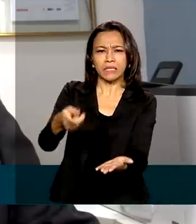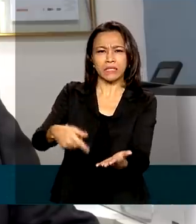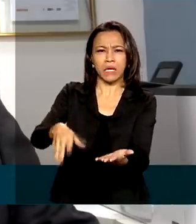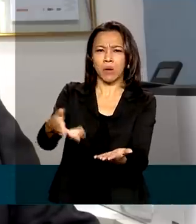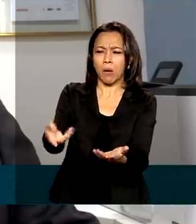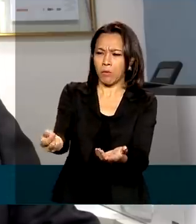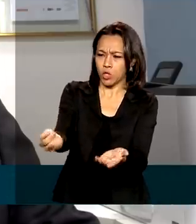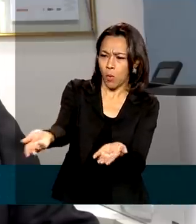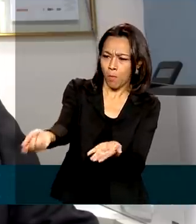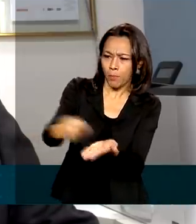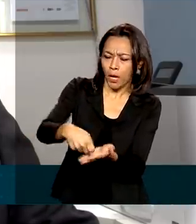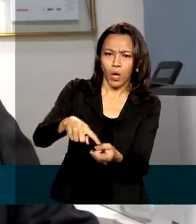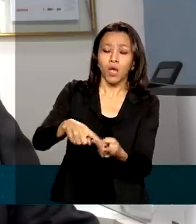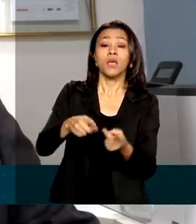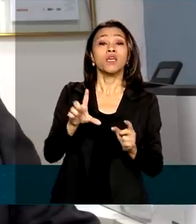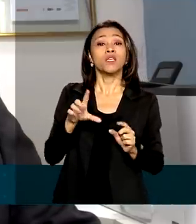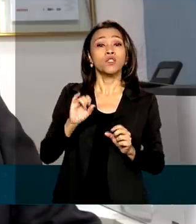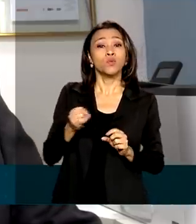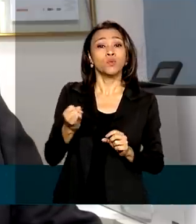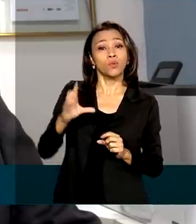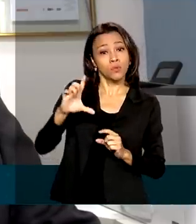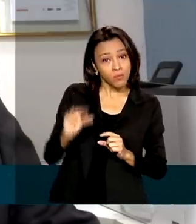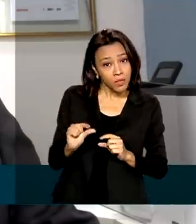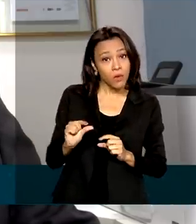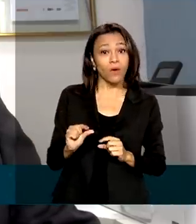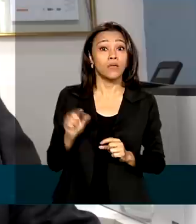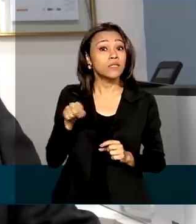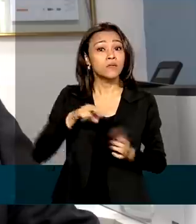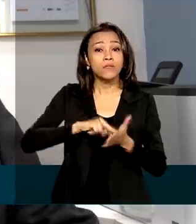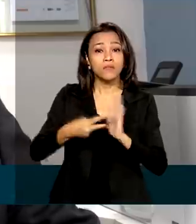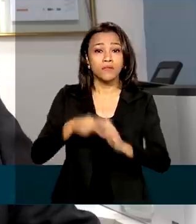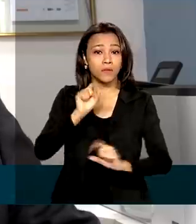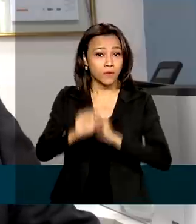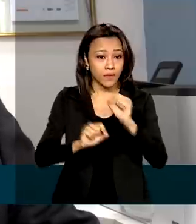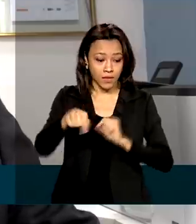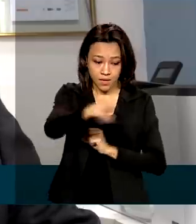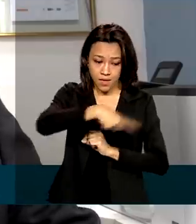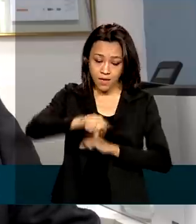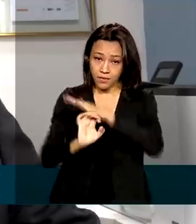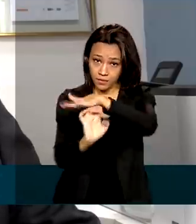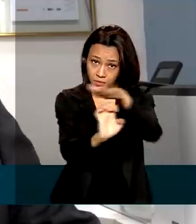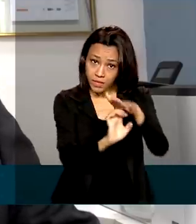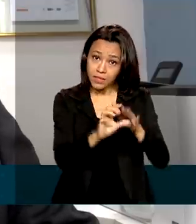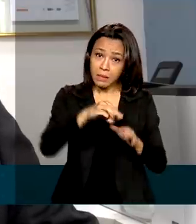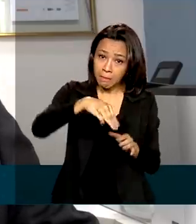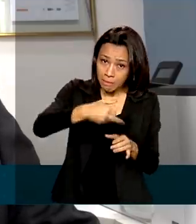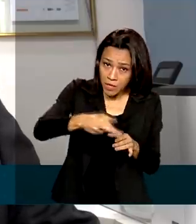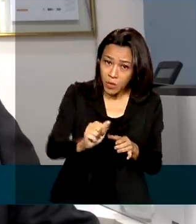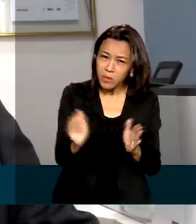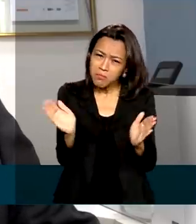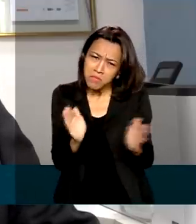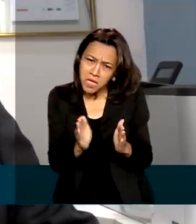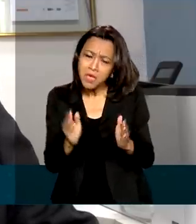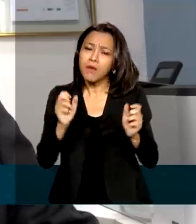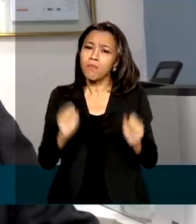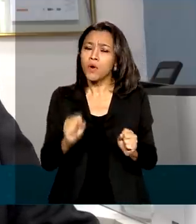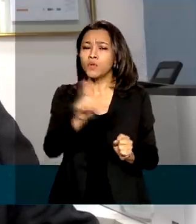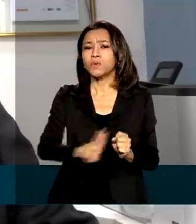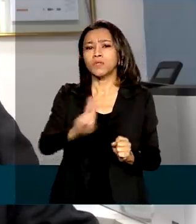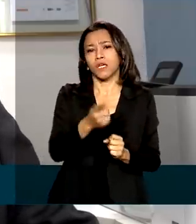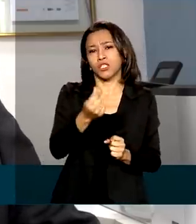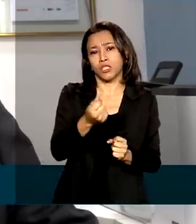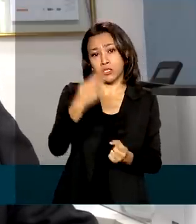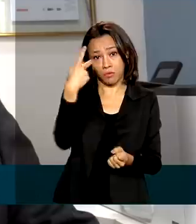fiança e com uma taxa de juros muito baixa. Isso significa que as micro e pequenas empresas podem usar esse recurso obtido tanto para fazer